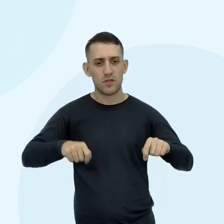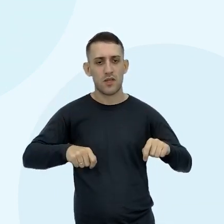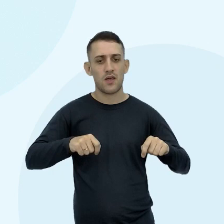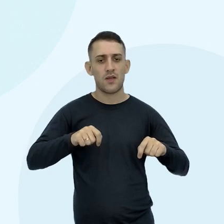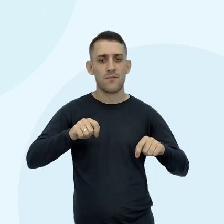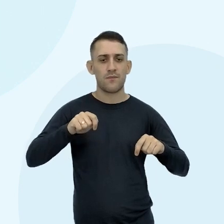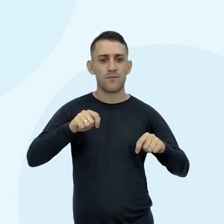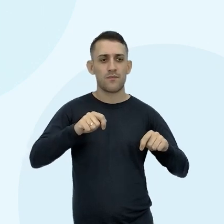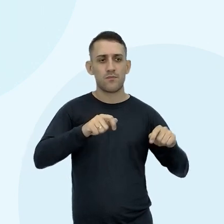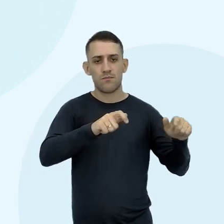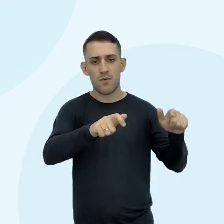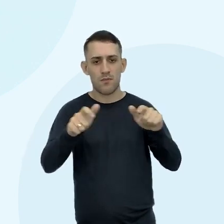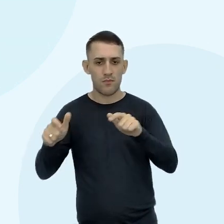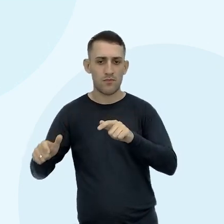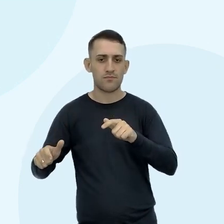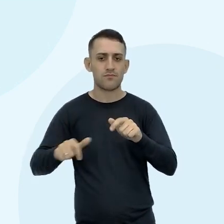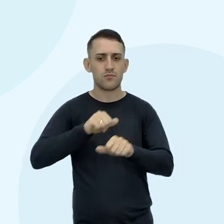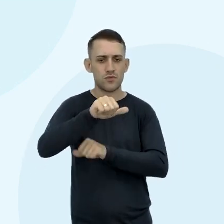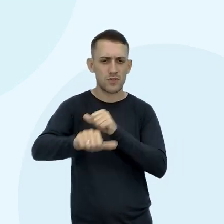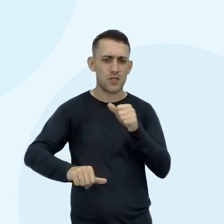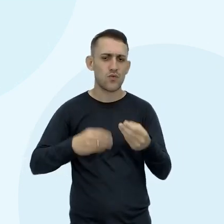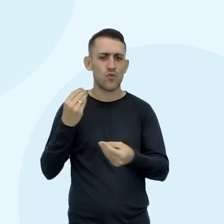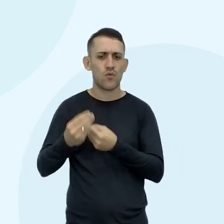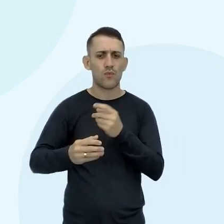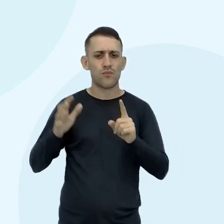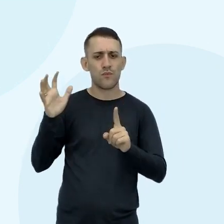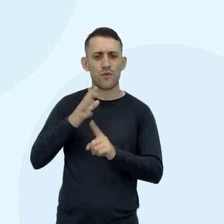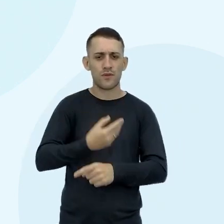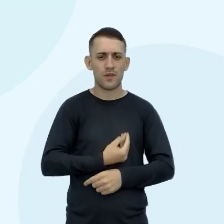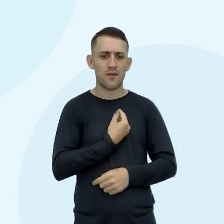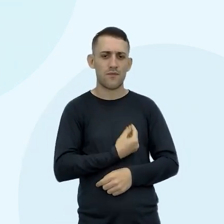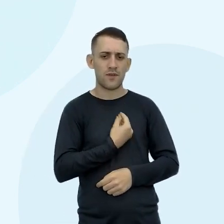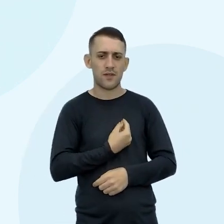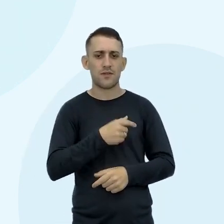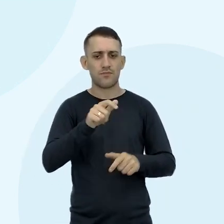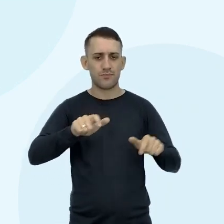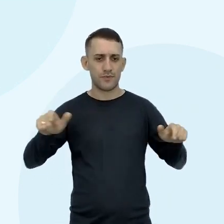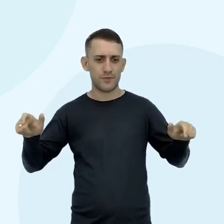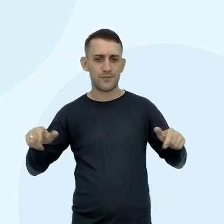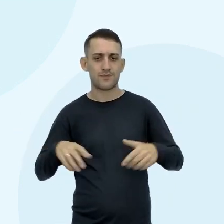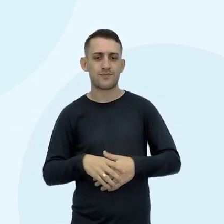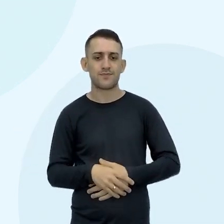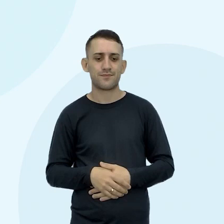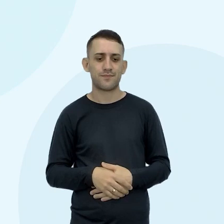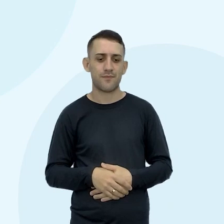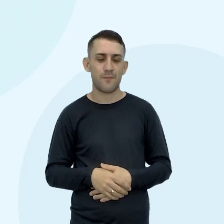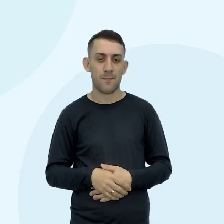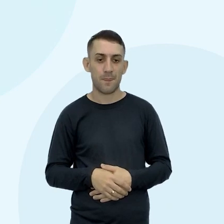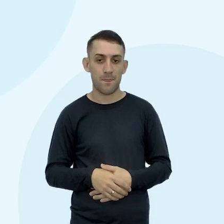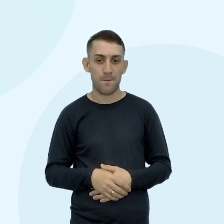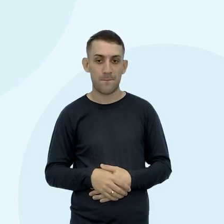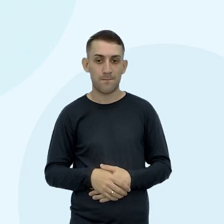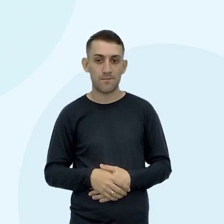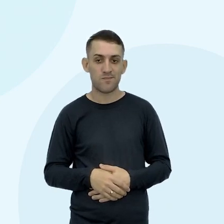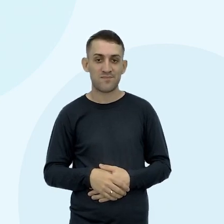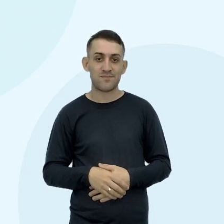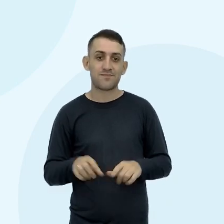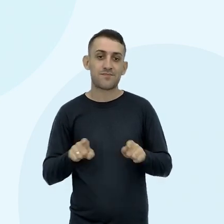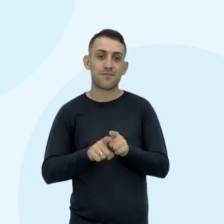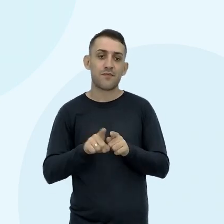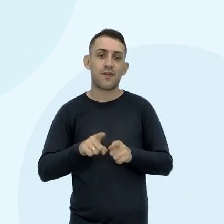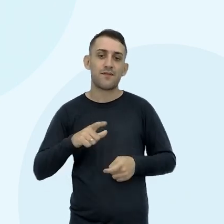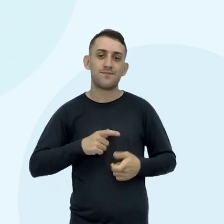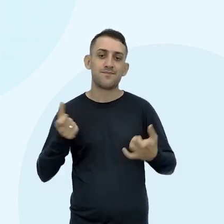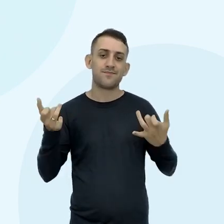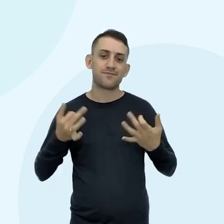Vão se transformando E como isso Influencia diretamente Na vida dos organismos Legal hein Muito bacana No rumo ao espaço Eu falei